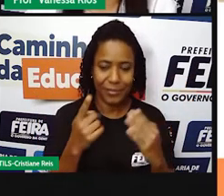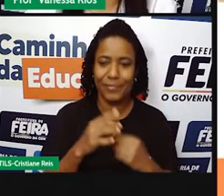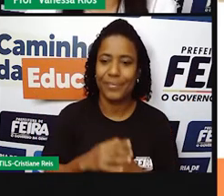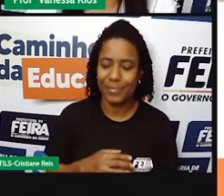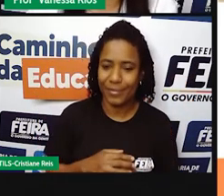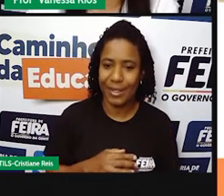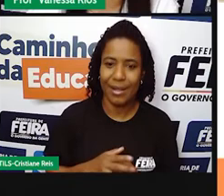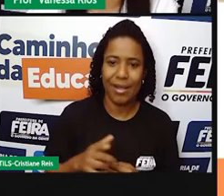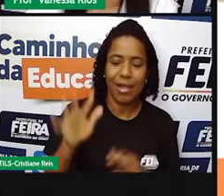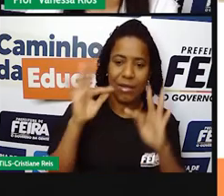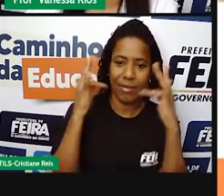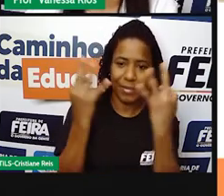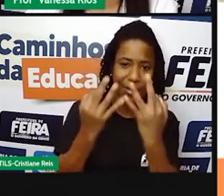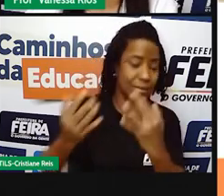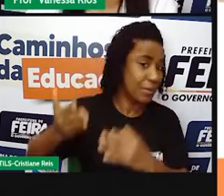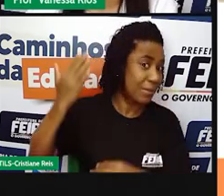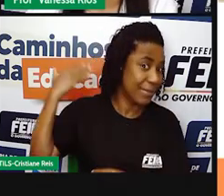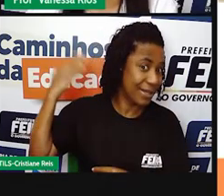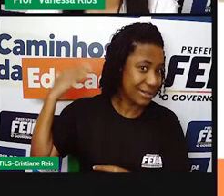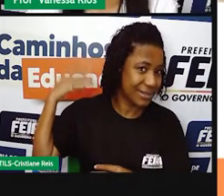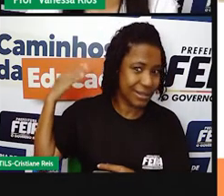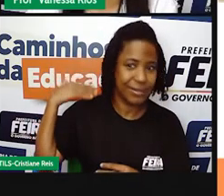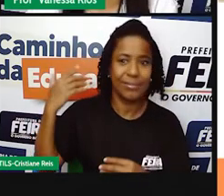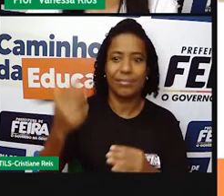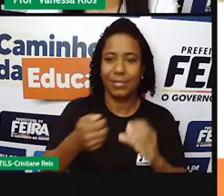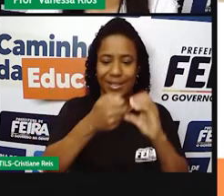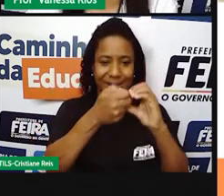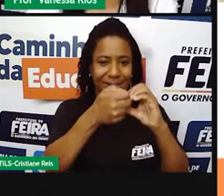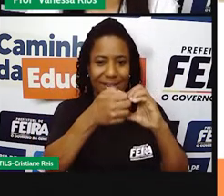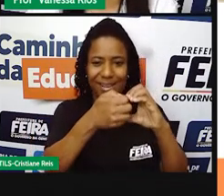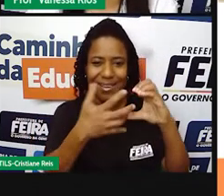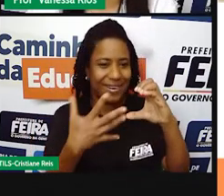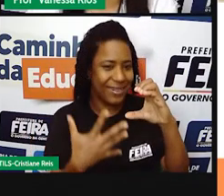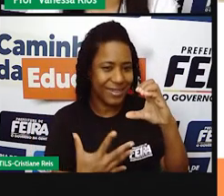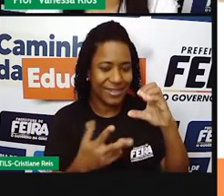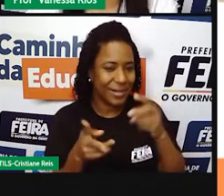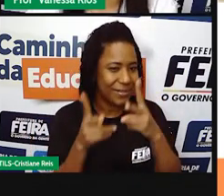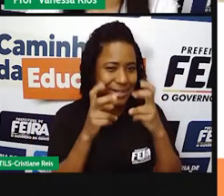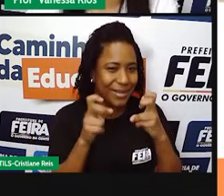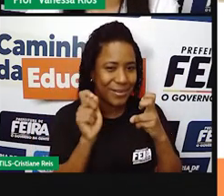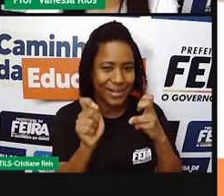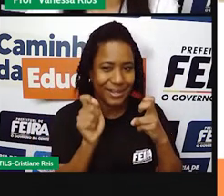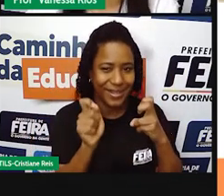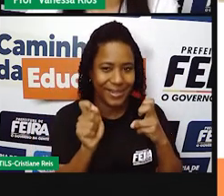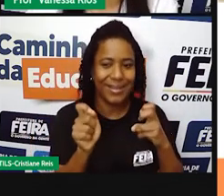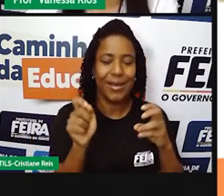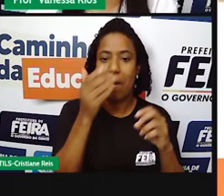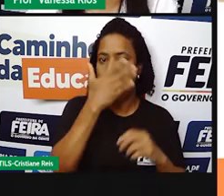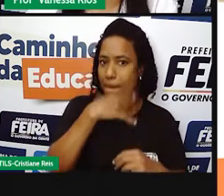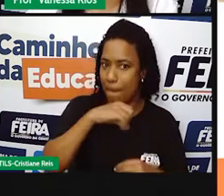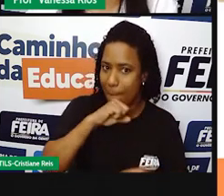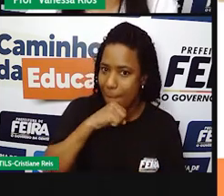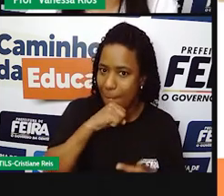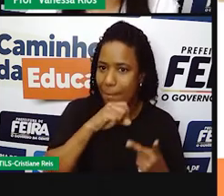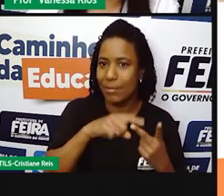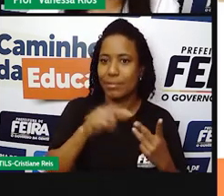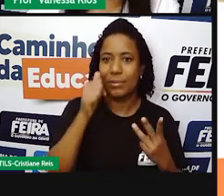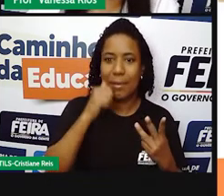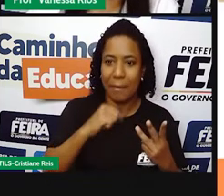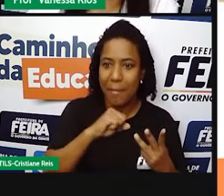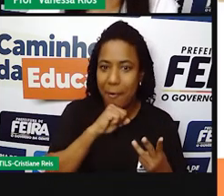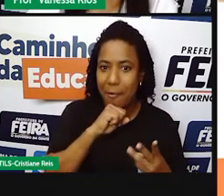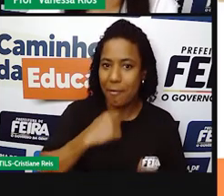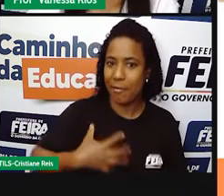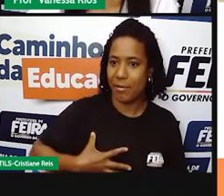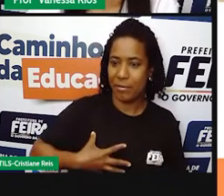característica, né? Ali centrado o pai, a mãe, os filhos. A gente observa aí um número grande de